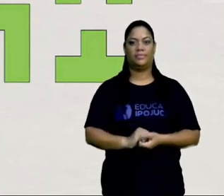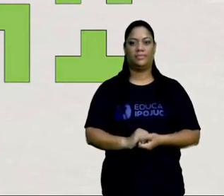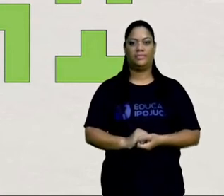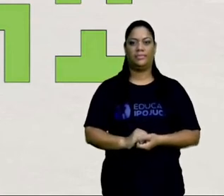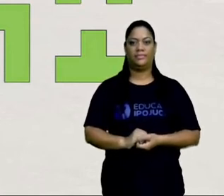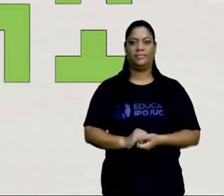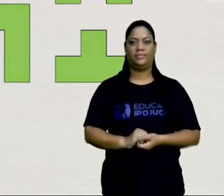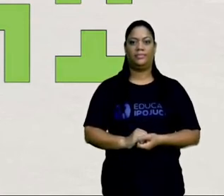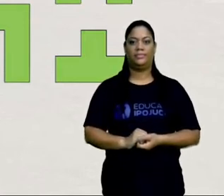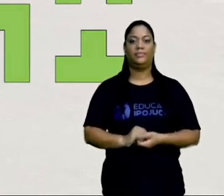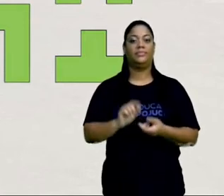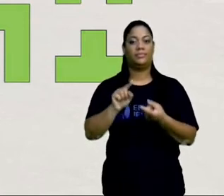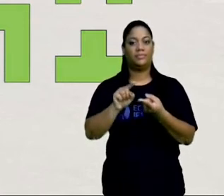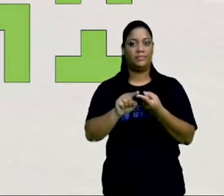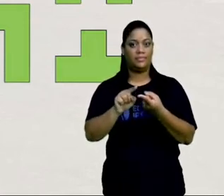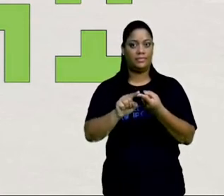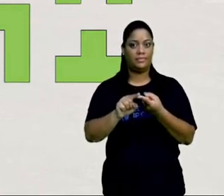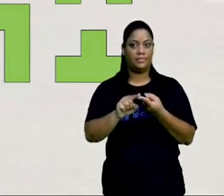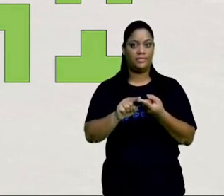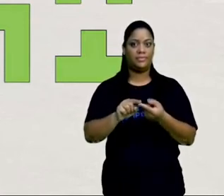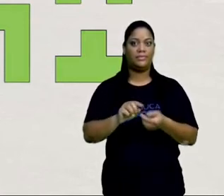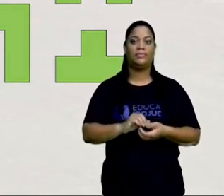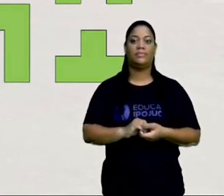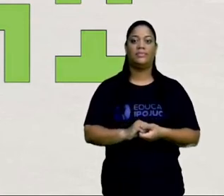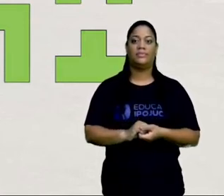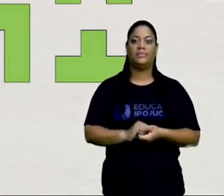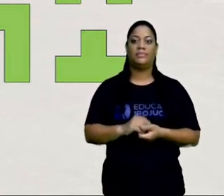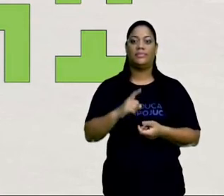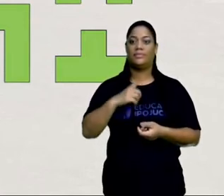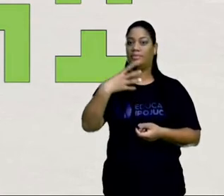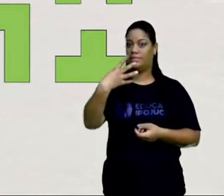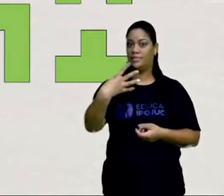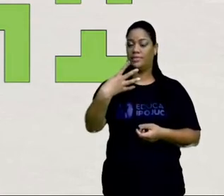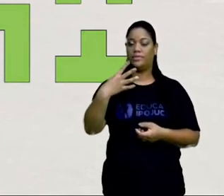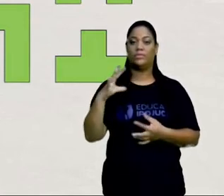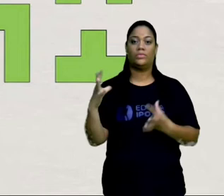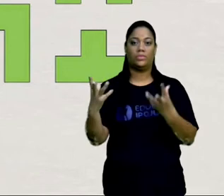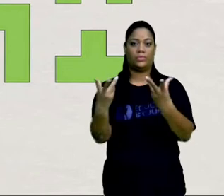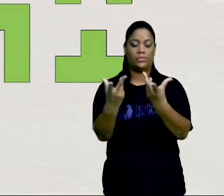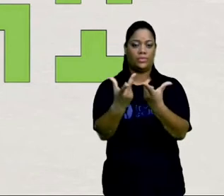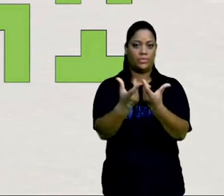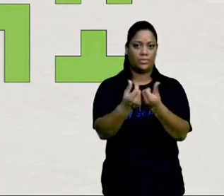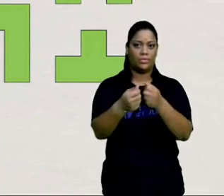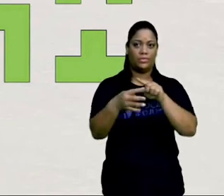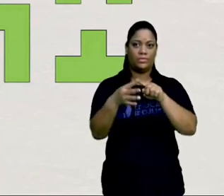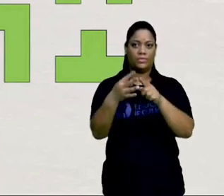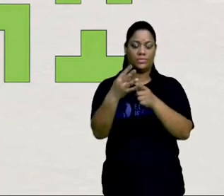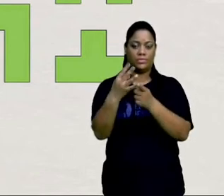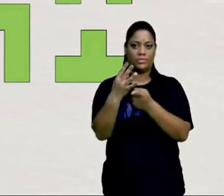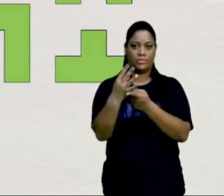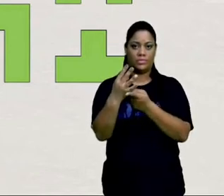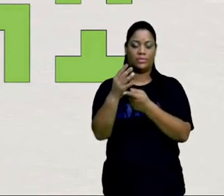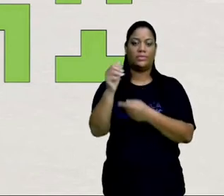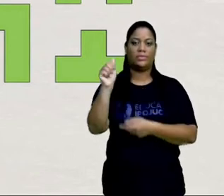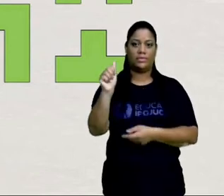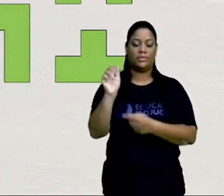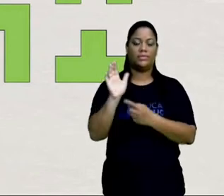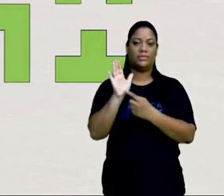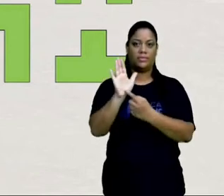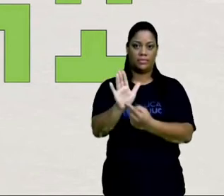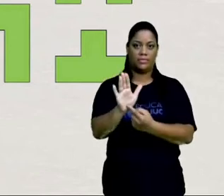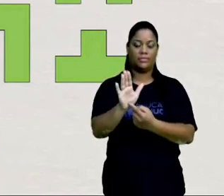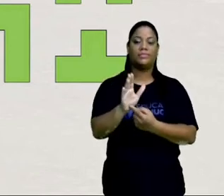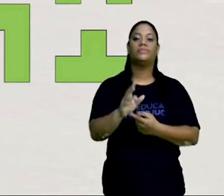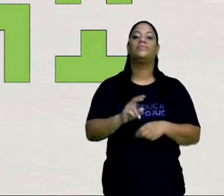E aí, também, essa unidade aqui tem quatro. Então, todos os quatro unidades de área, a gente vai representar na cor